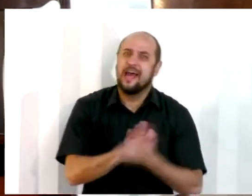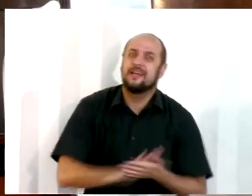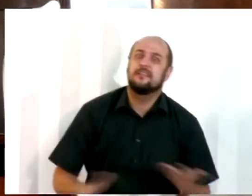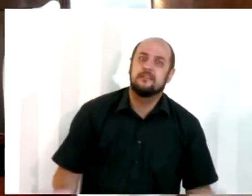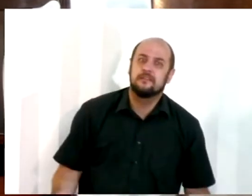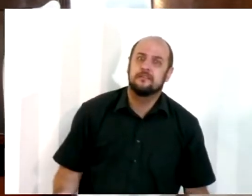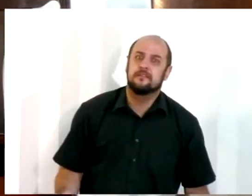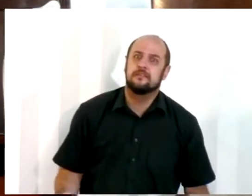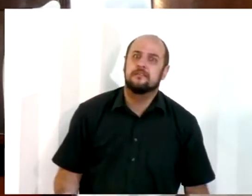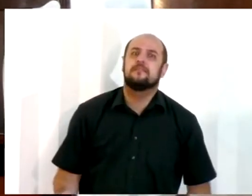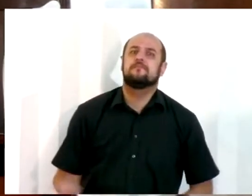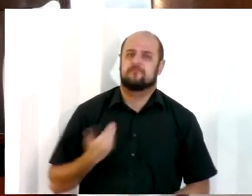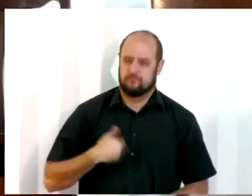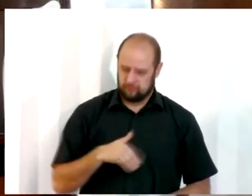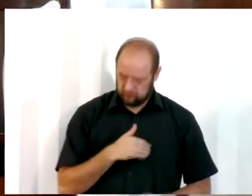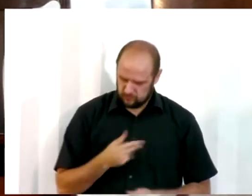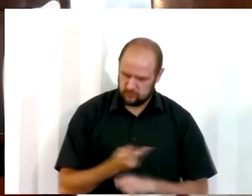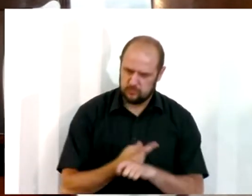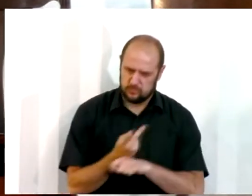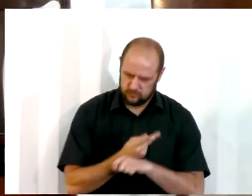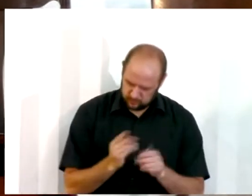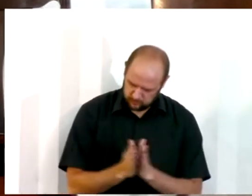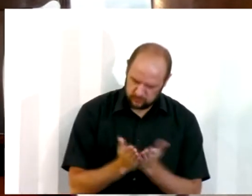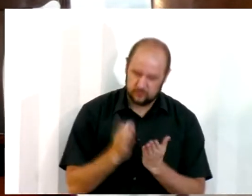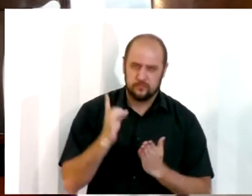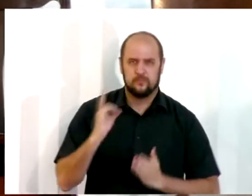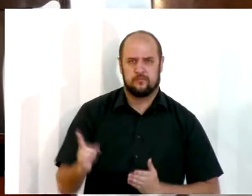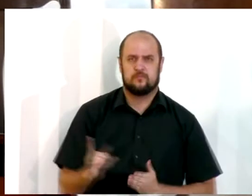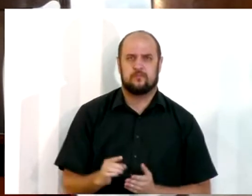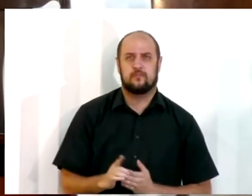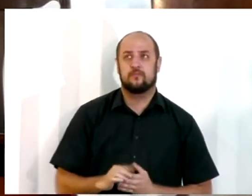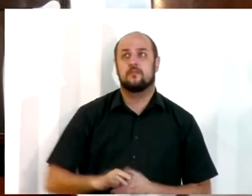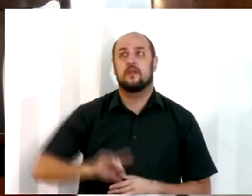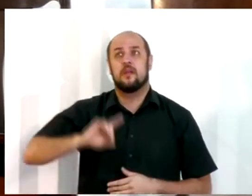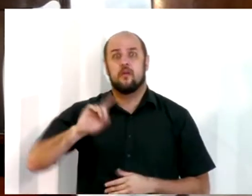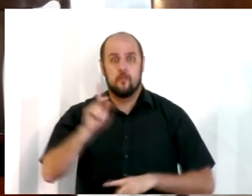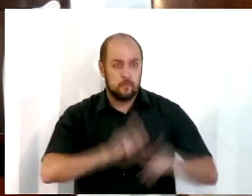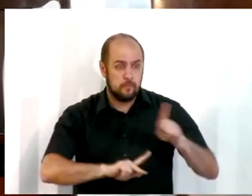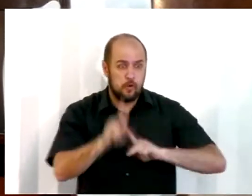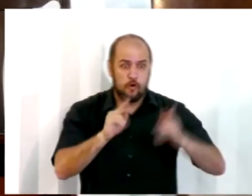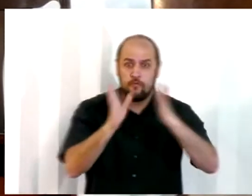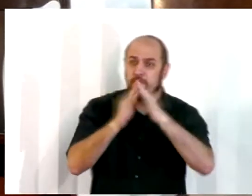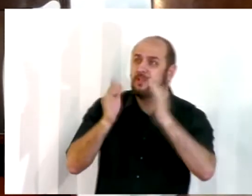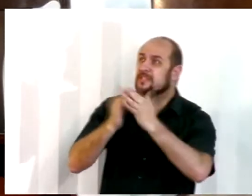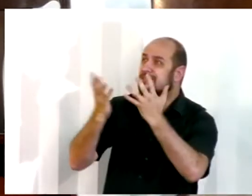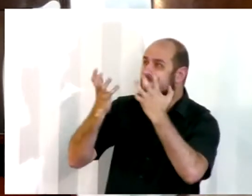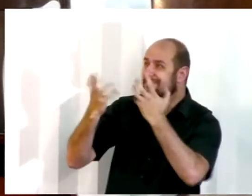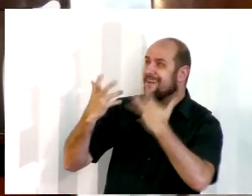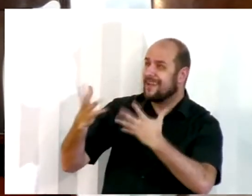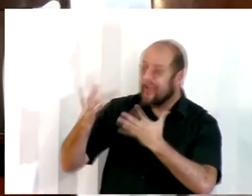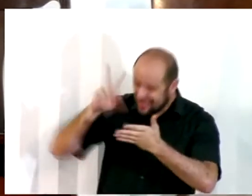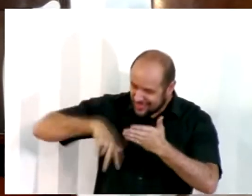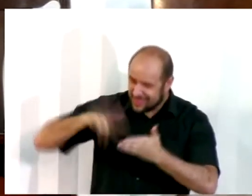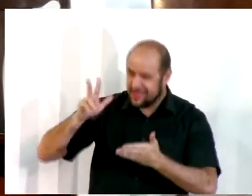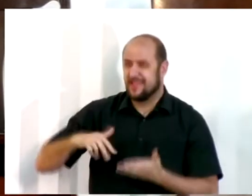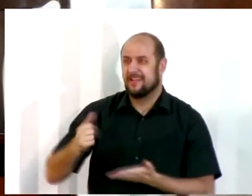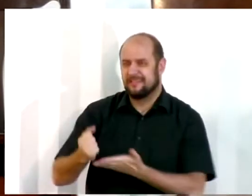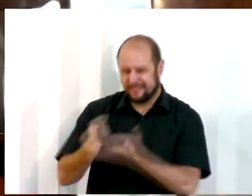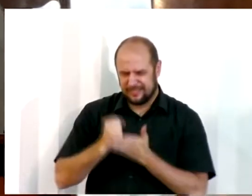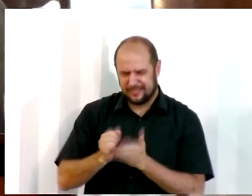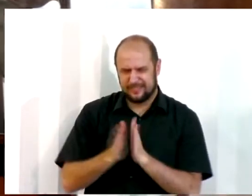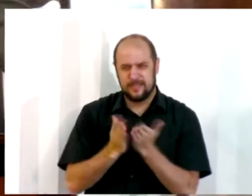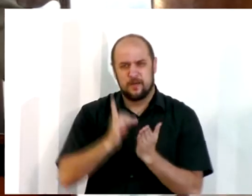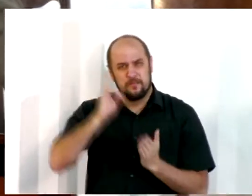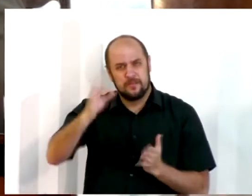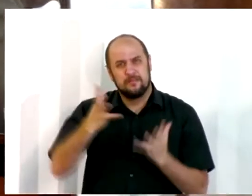precisamos buscar a palavra como o povo pediu. Esdras, leia para nós a palavra. Traga a Bíblia para nós.